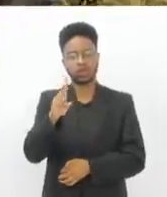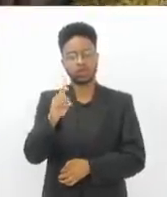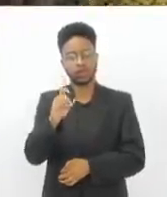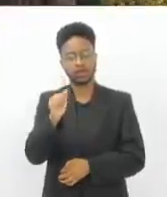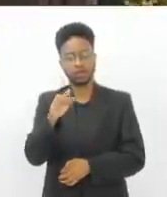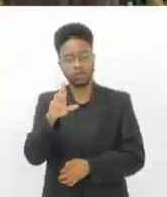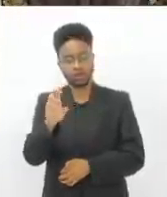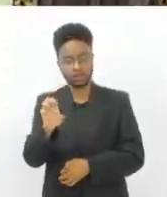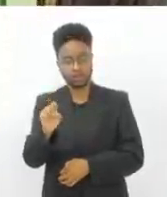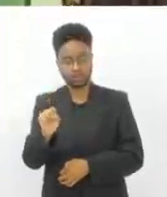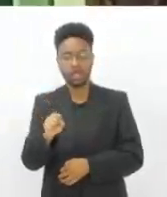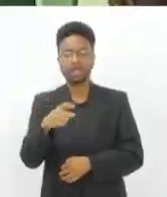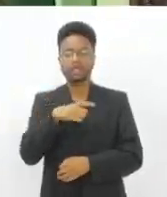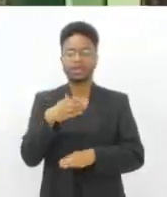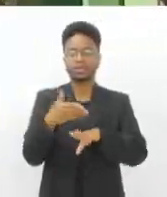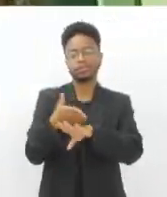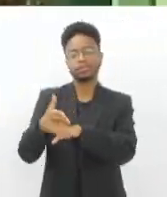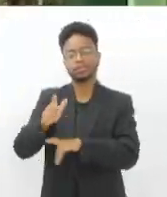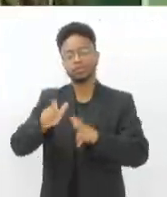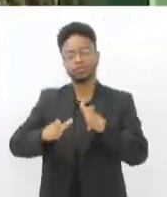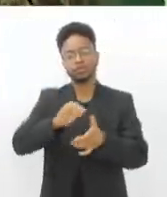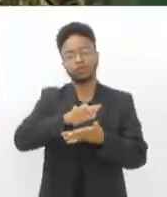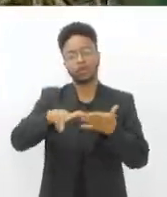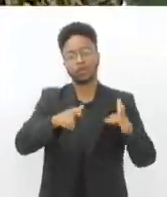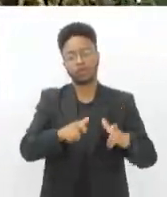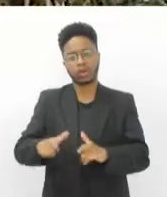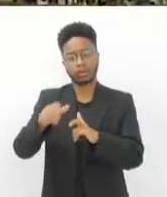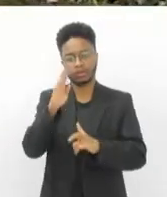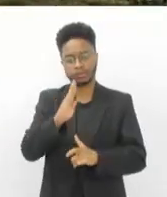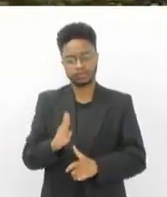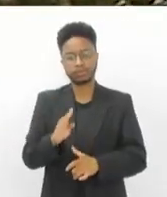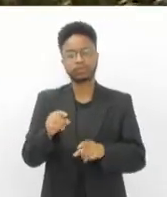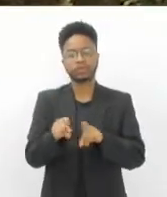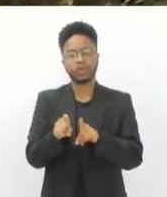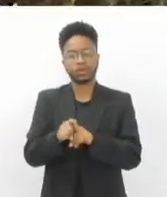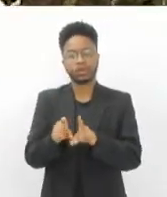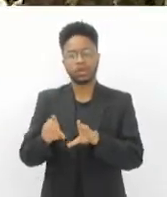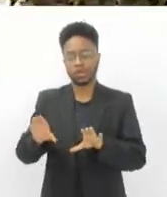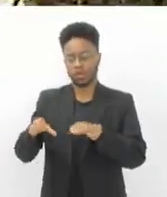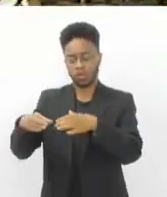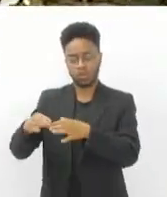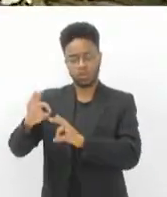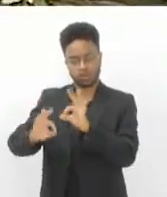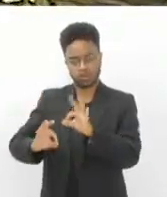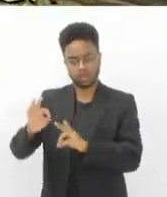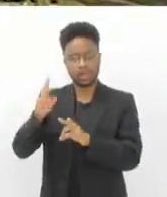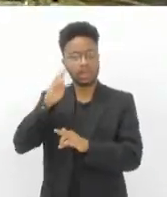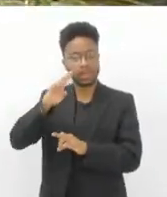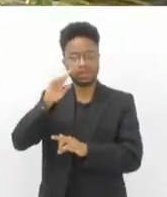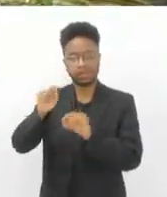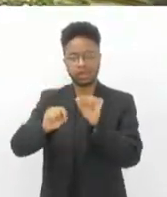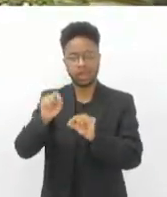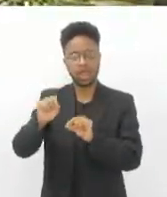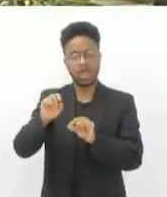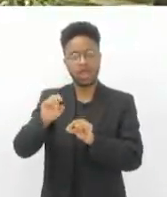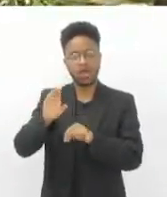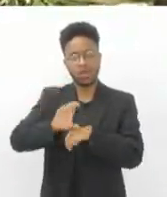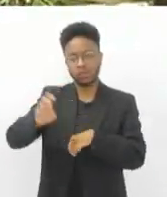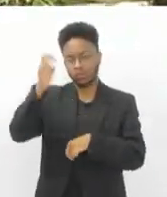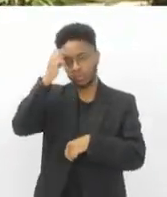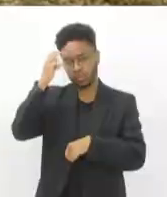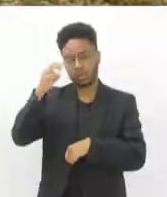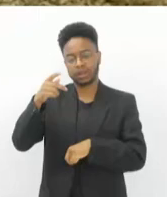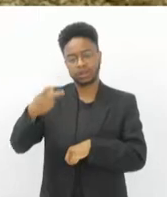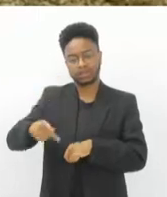de diversas partes do país. A presidente da União Brasileira de Trovadores lembra que a cultura da cidade já foi homenageada pela